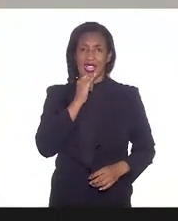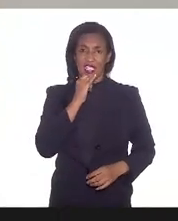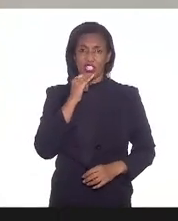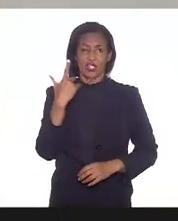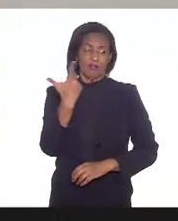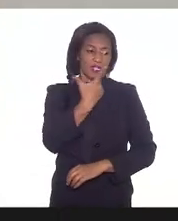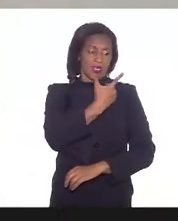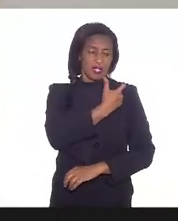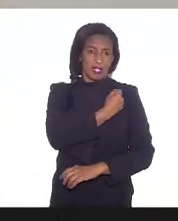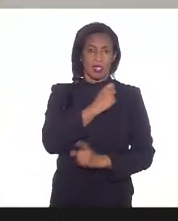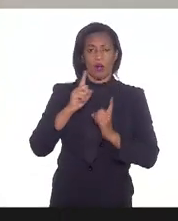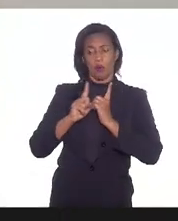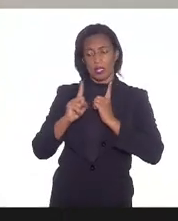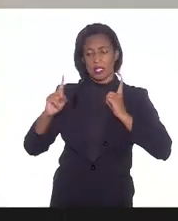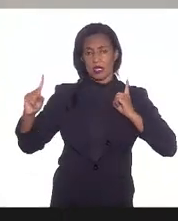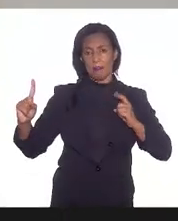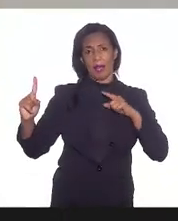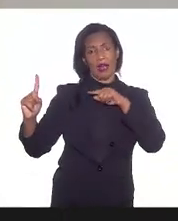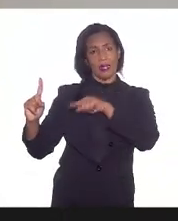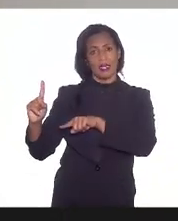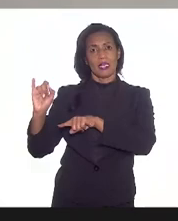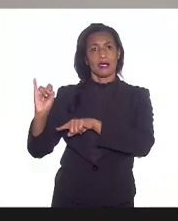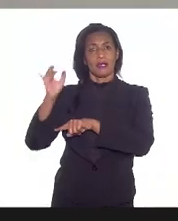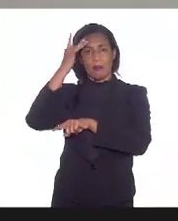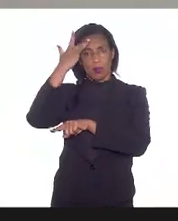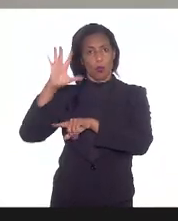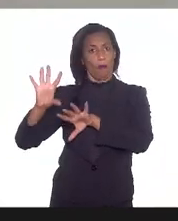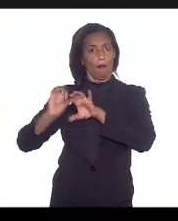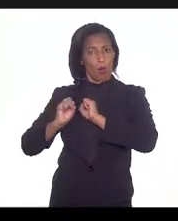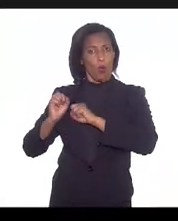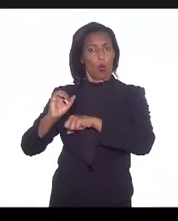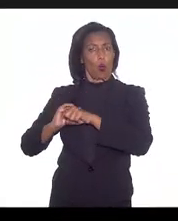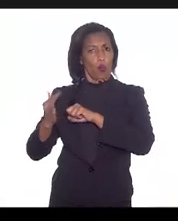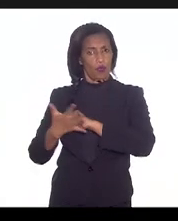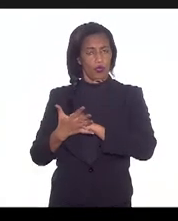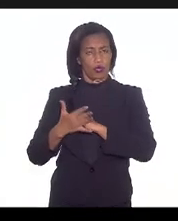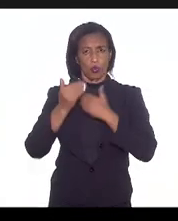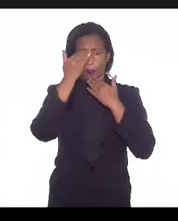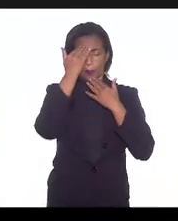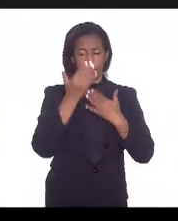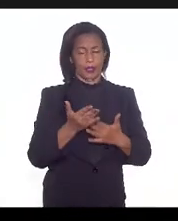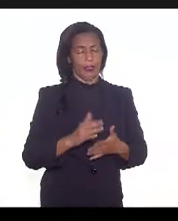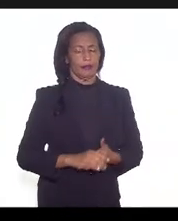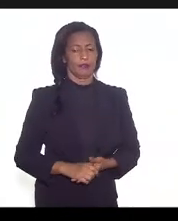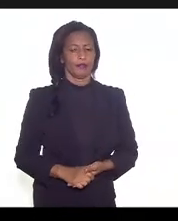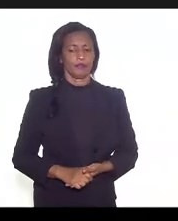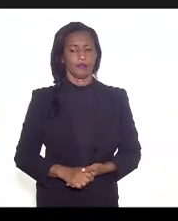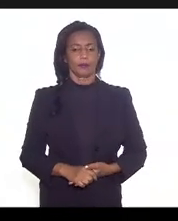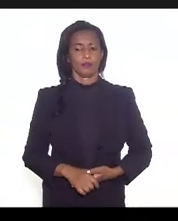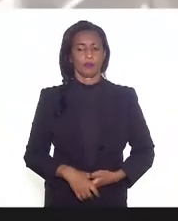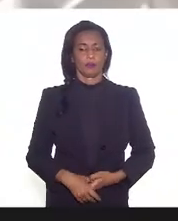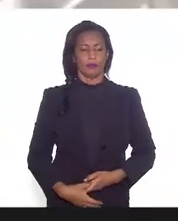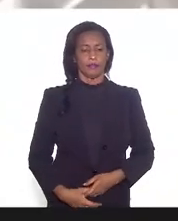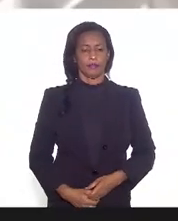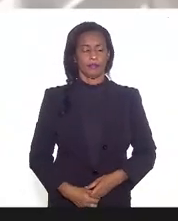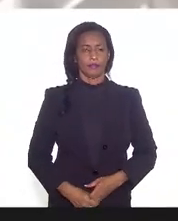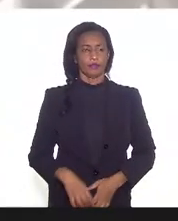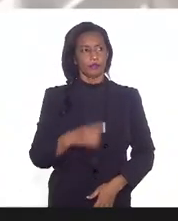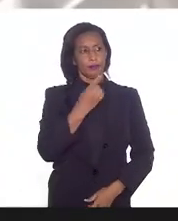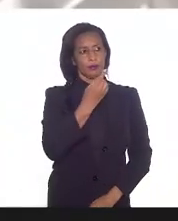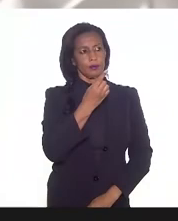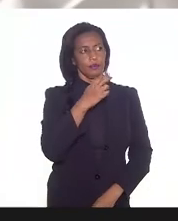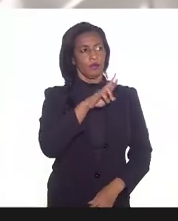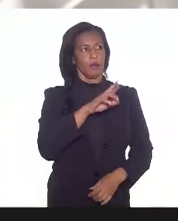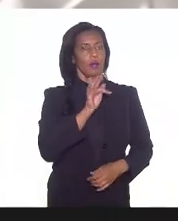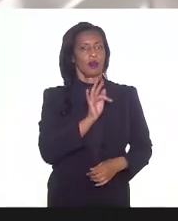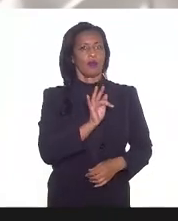dos casos sintomáticos obrigado doutora obrigada doutor Alexandre Tegos doutor Flávio Antônio do